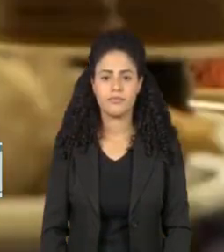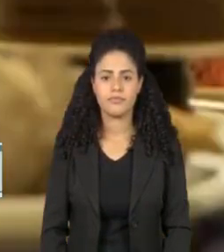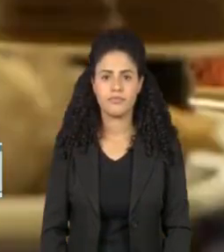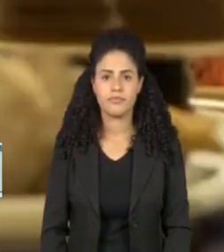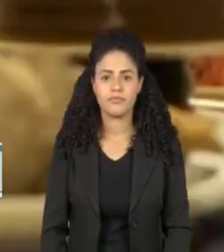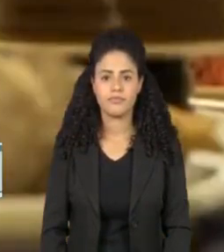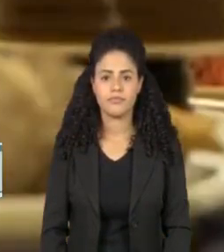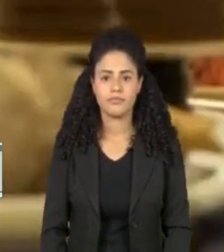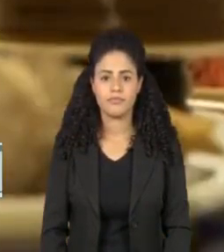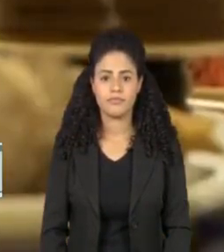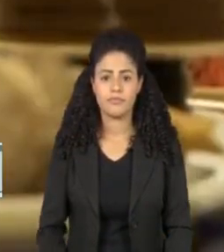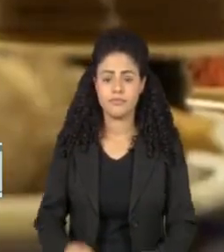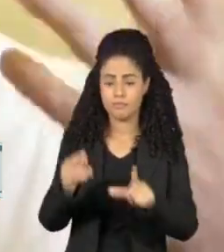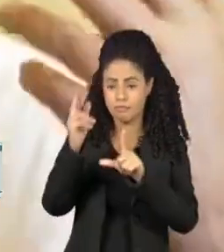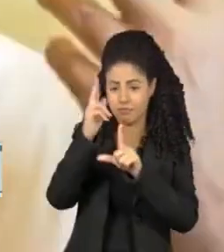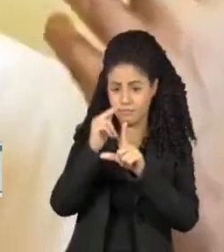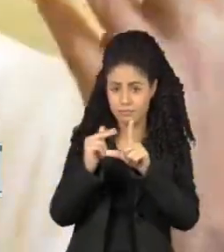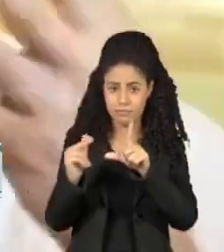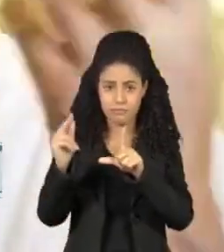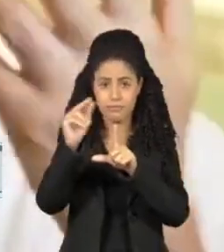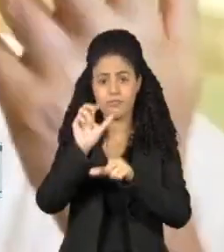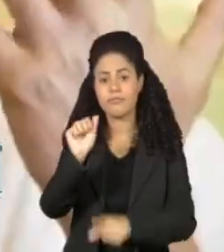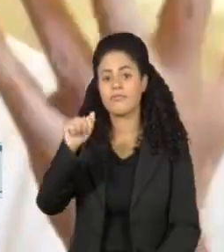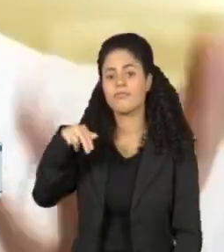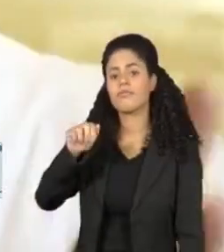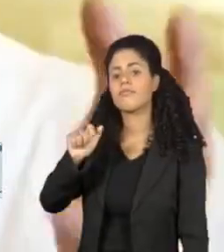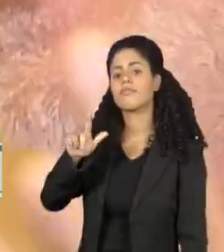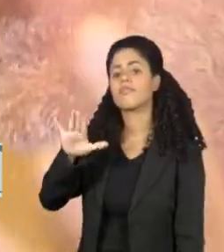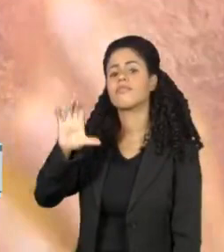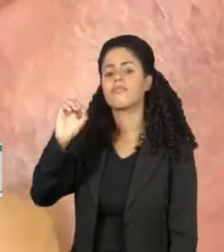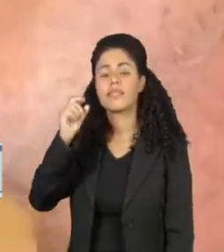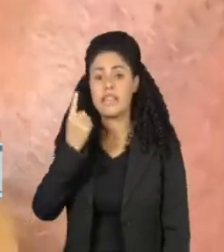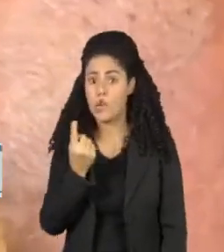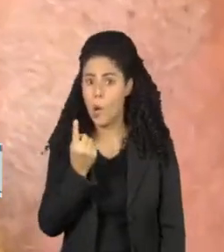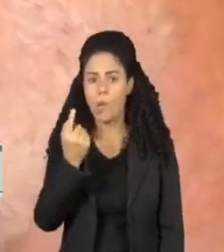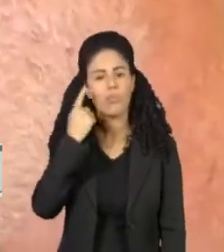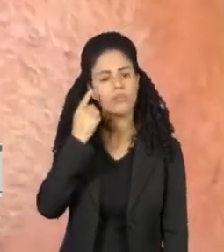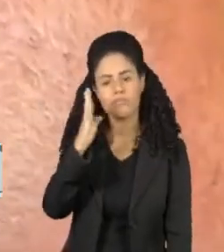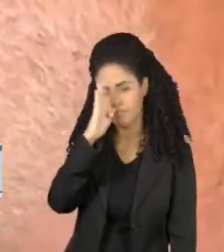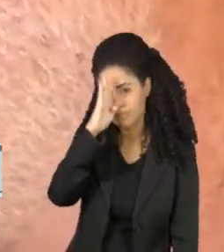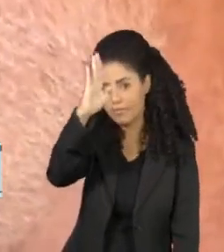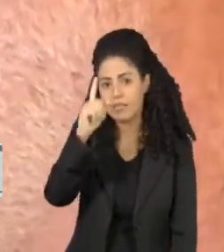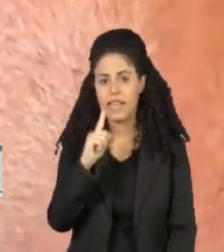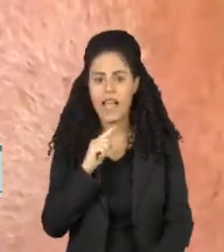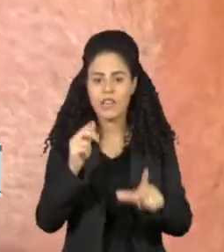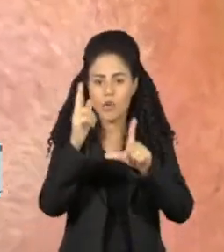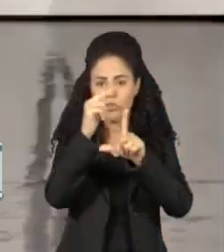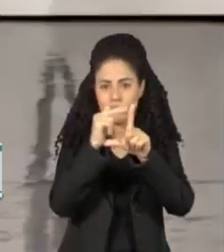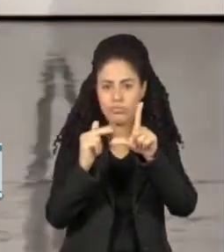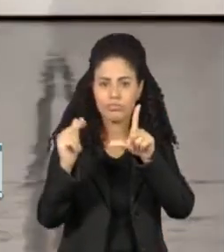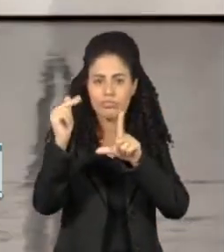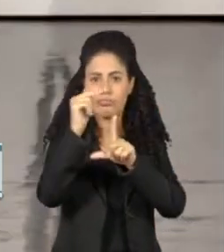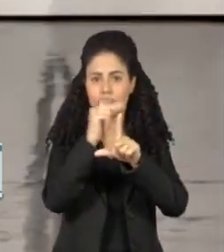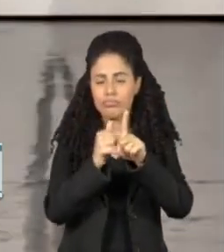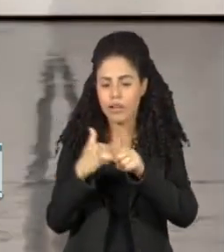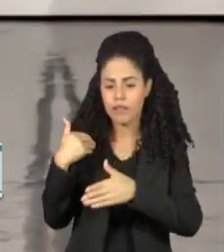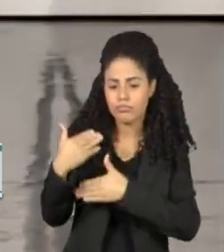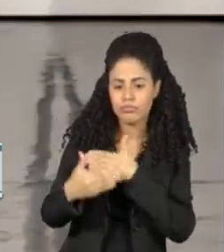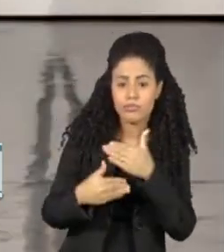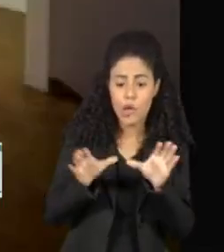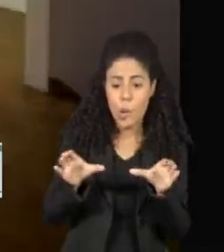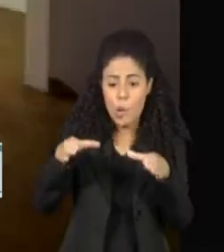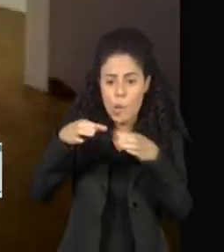Formado em desenho industrial, Ângelo Venosa era um dos expoentes da chamada geração 80, grupo de